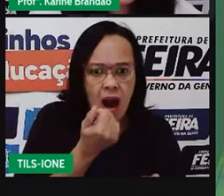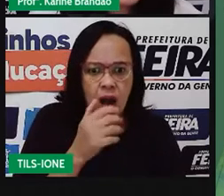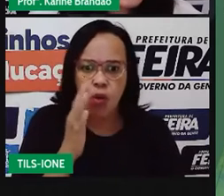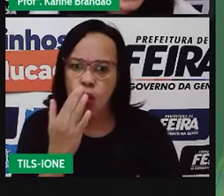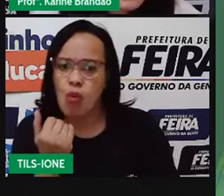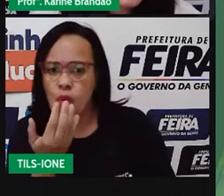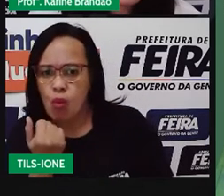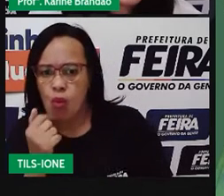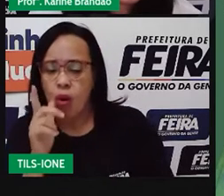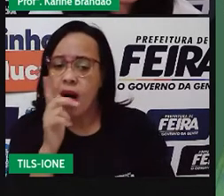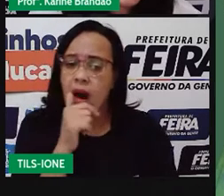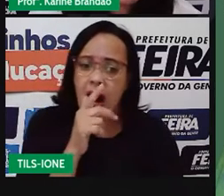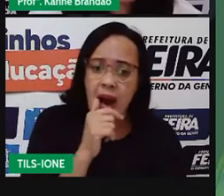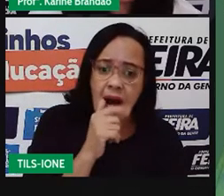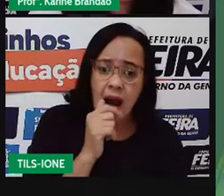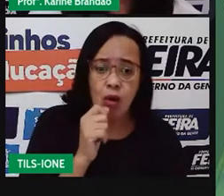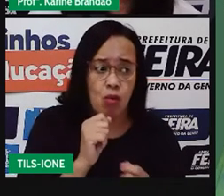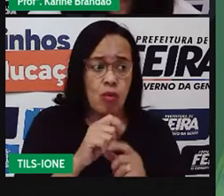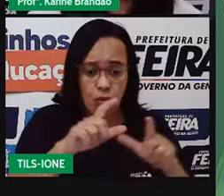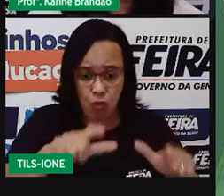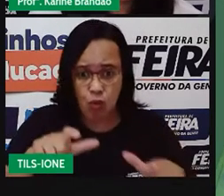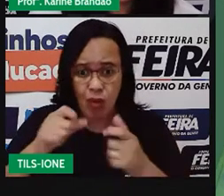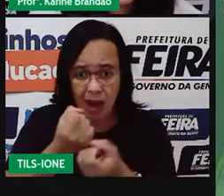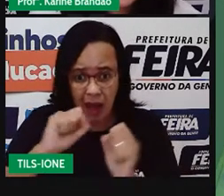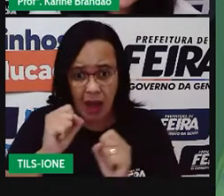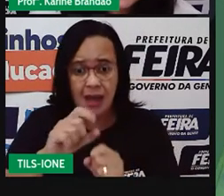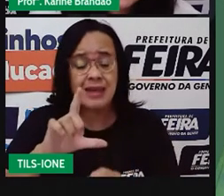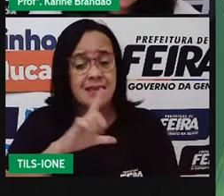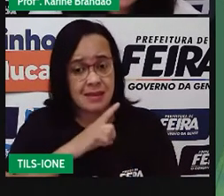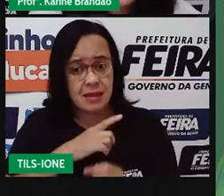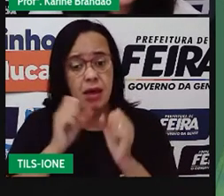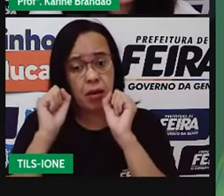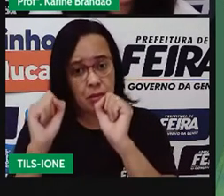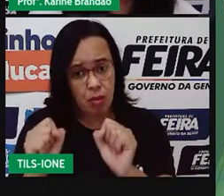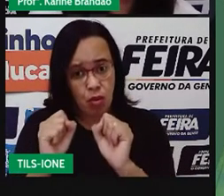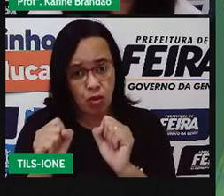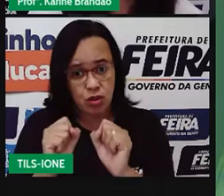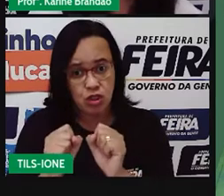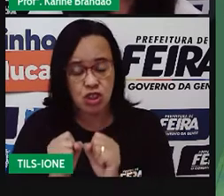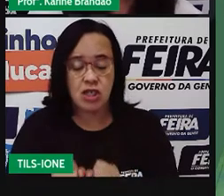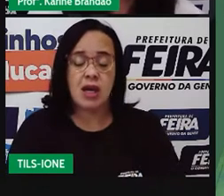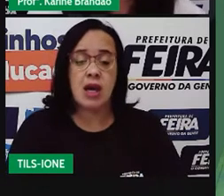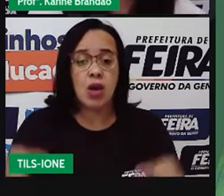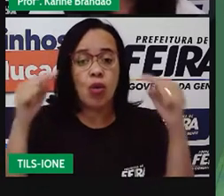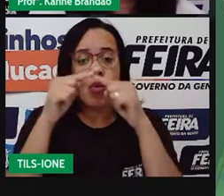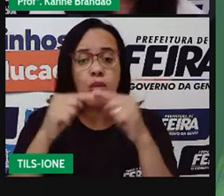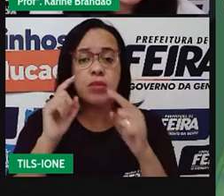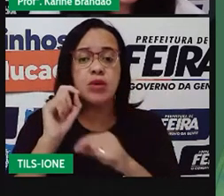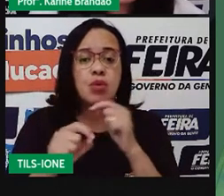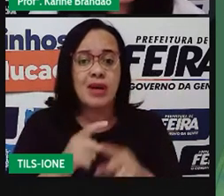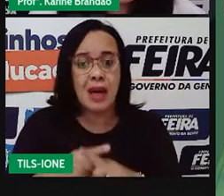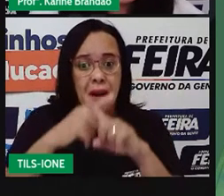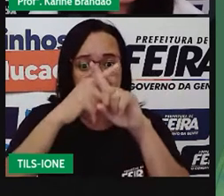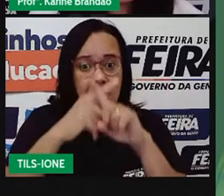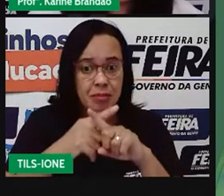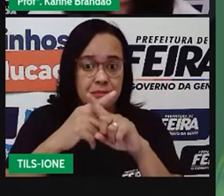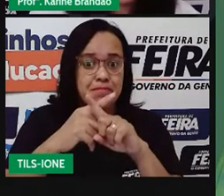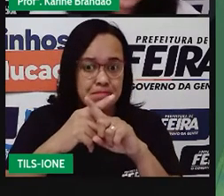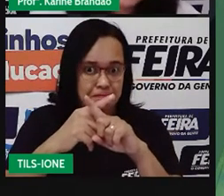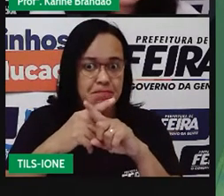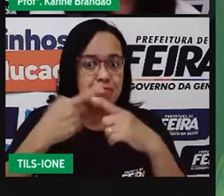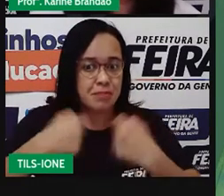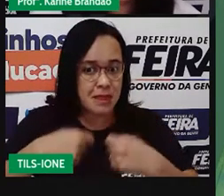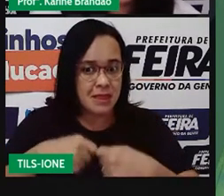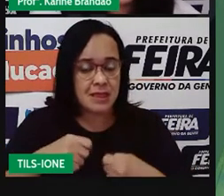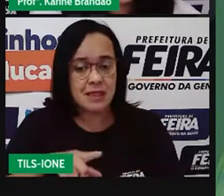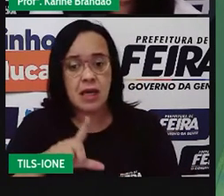Espaço para caçar. A gente pode entender essa competição também de machos competindo por